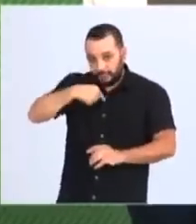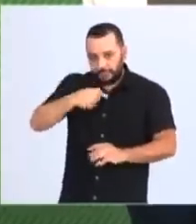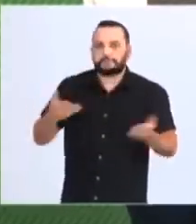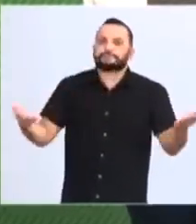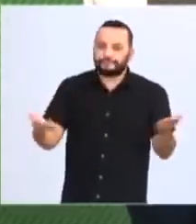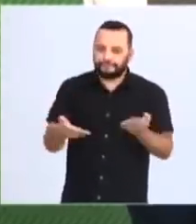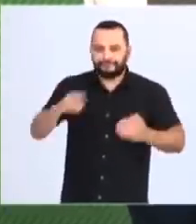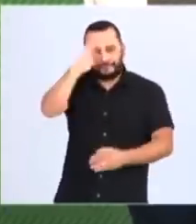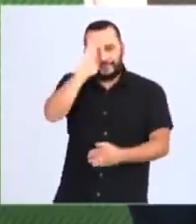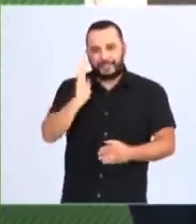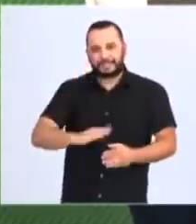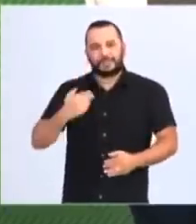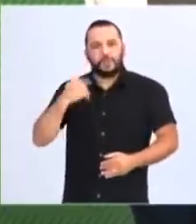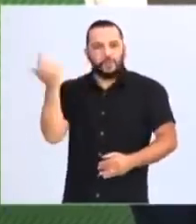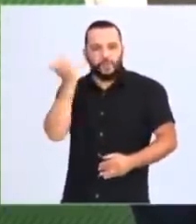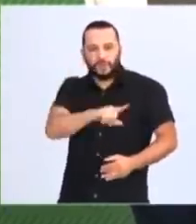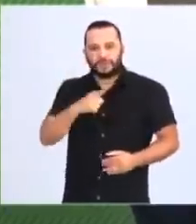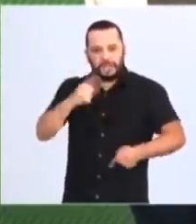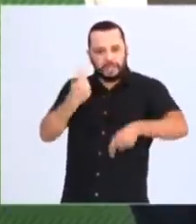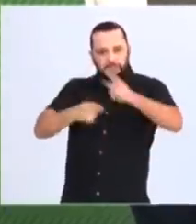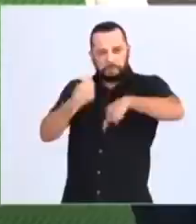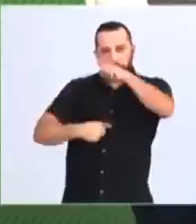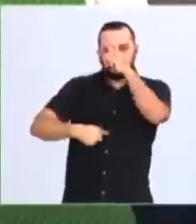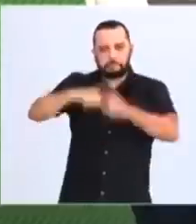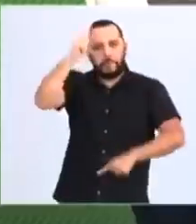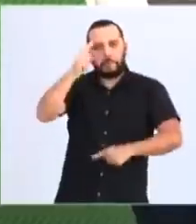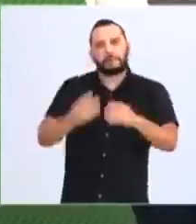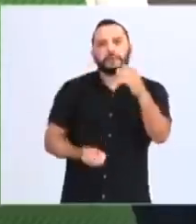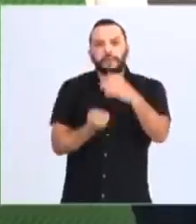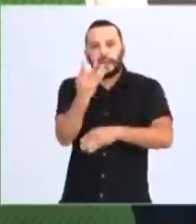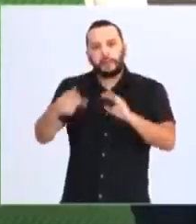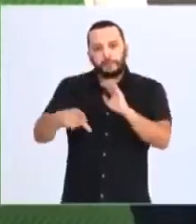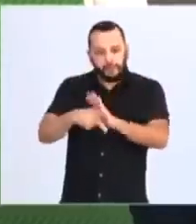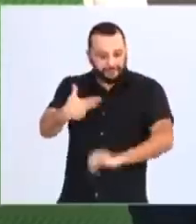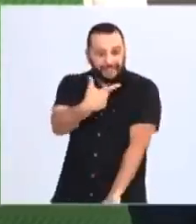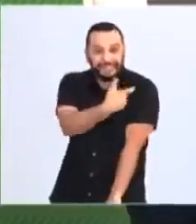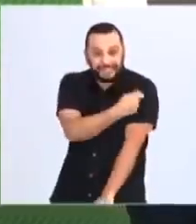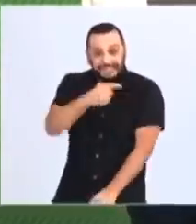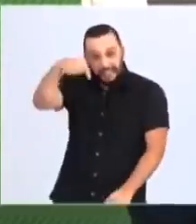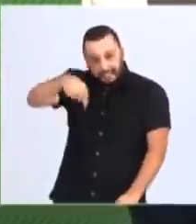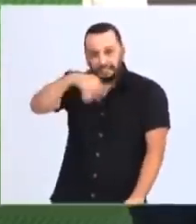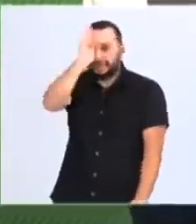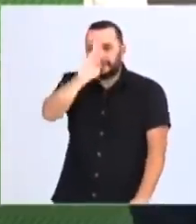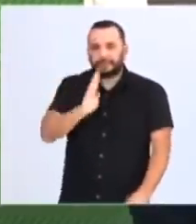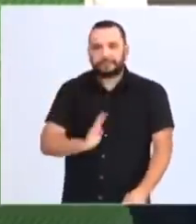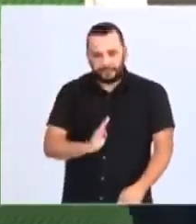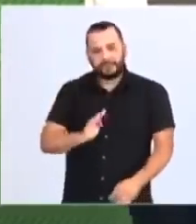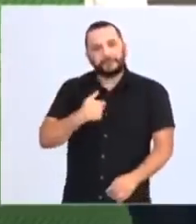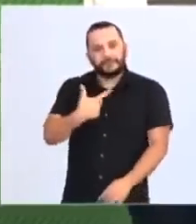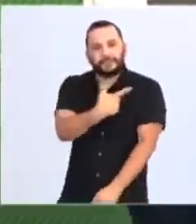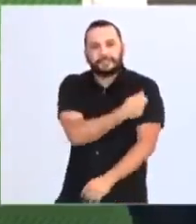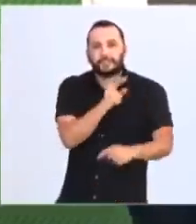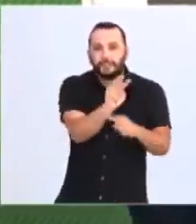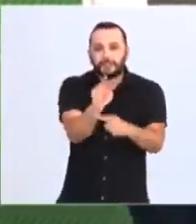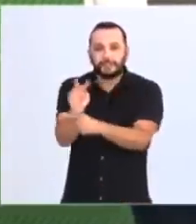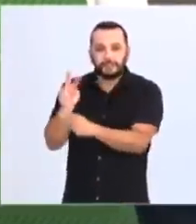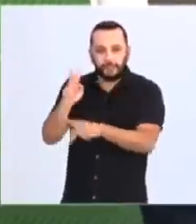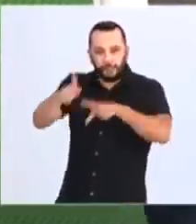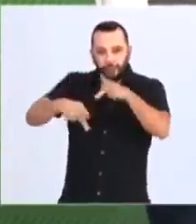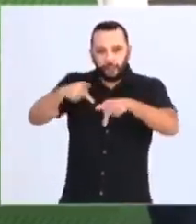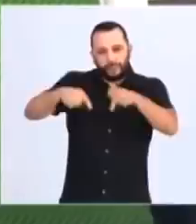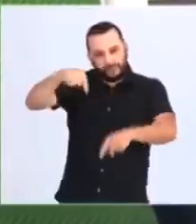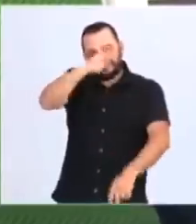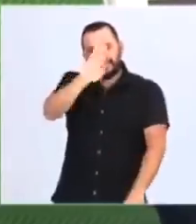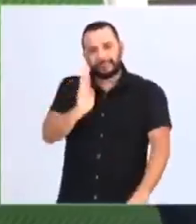tecnológica para a produção de uma vacina em nosso país, a vacina para proteger a população brasileira